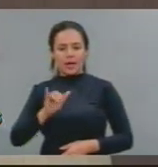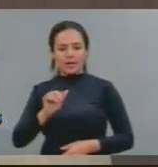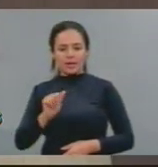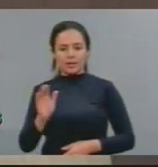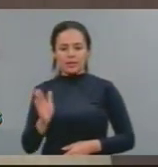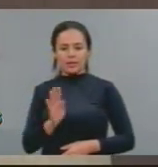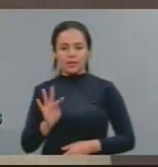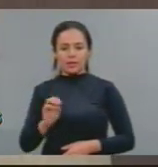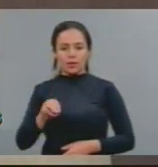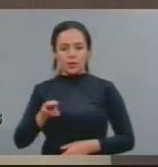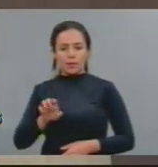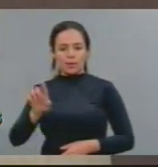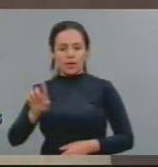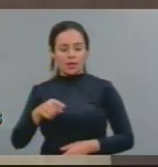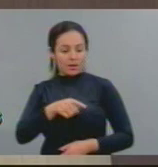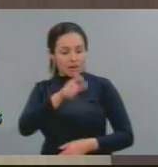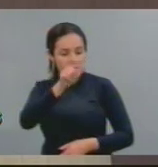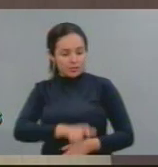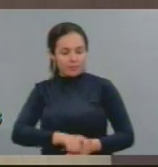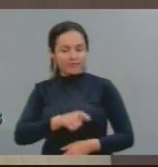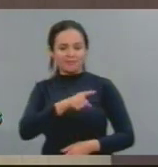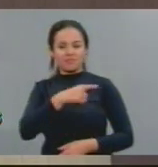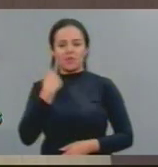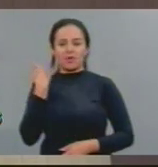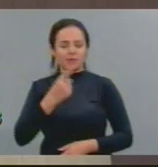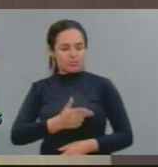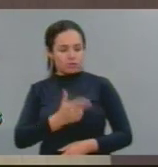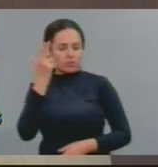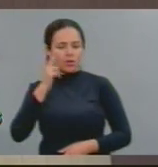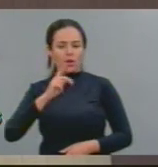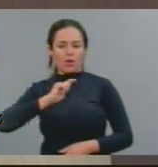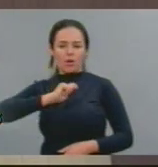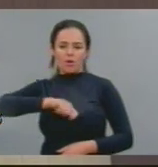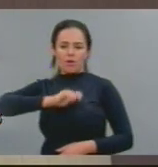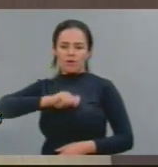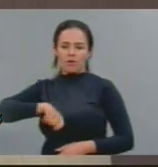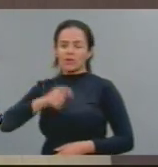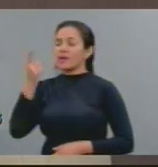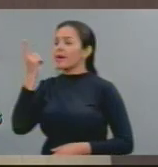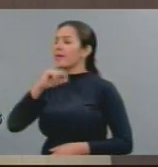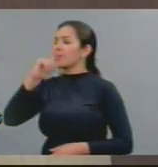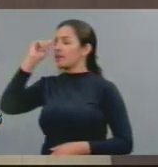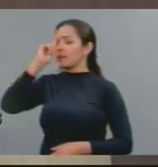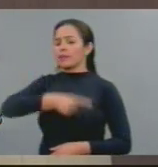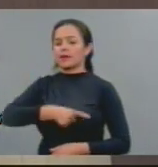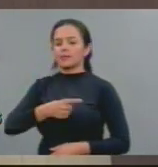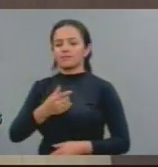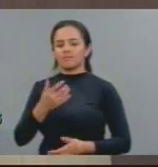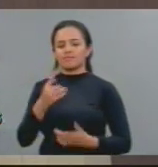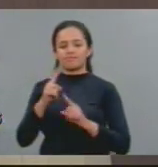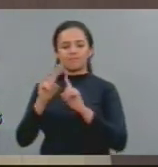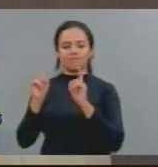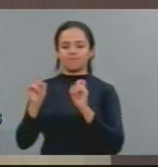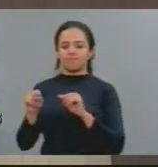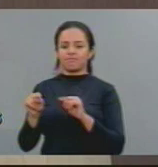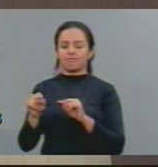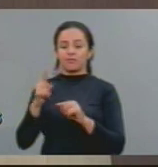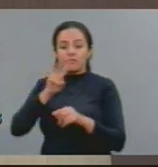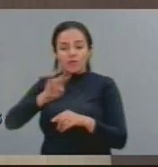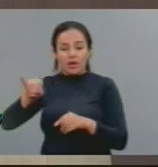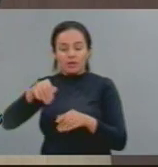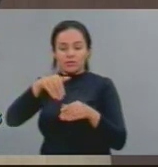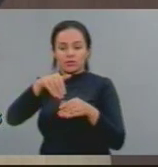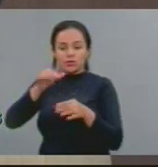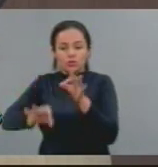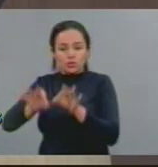Covardemente, transformaram a disputa pela terra, mais uma vez, num banho de sangue. Recentemente, eu vi deputados aqui